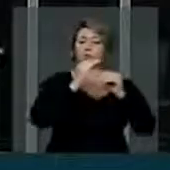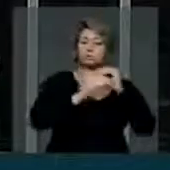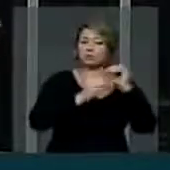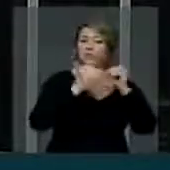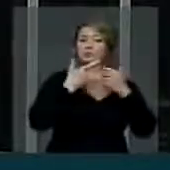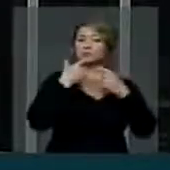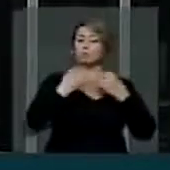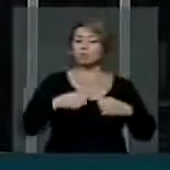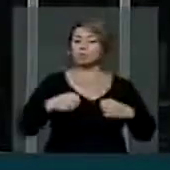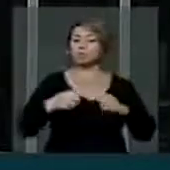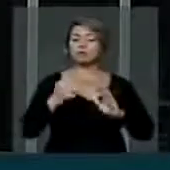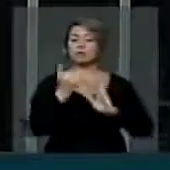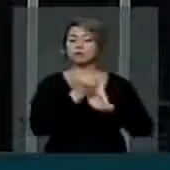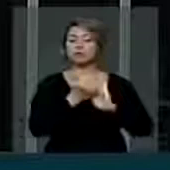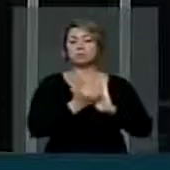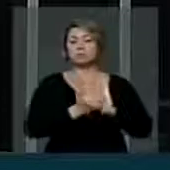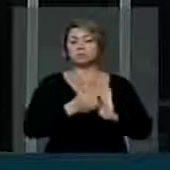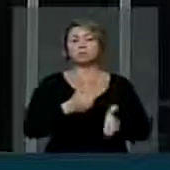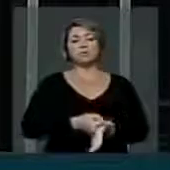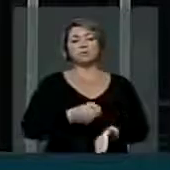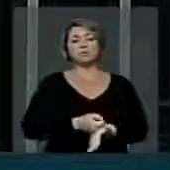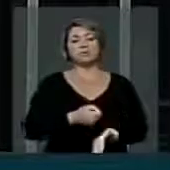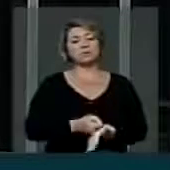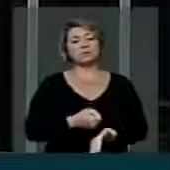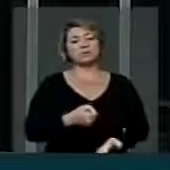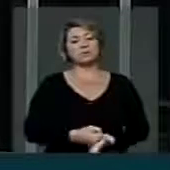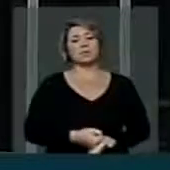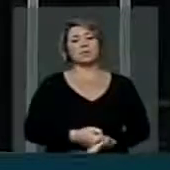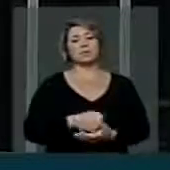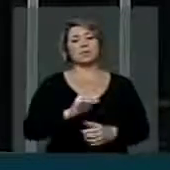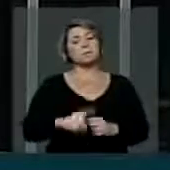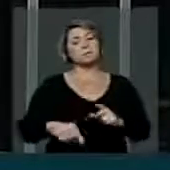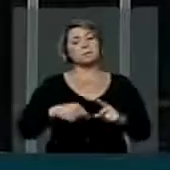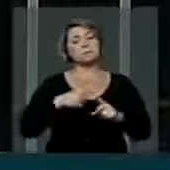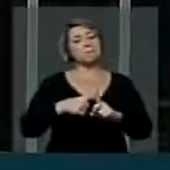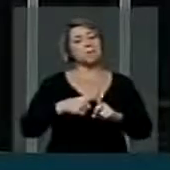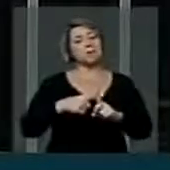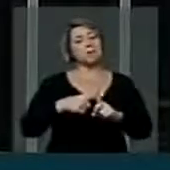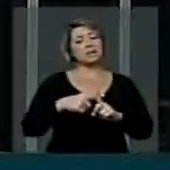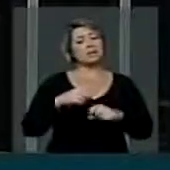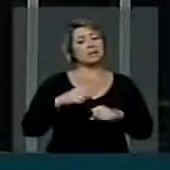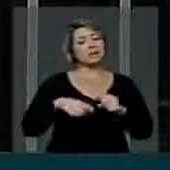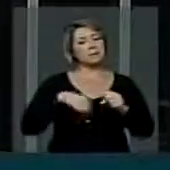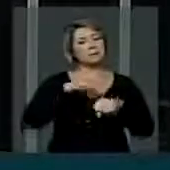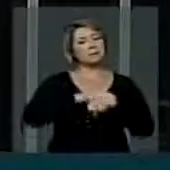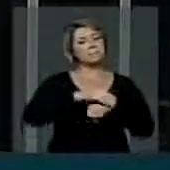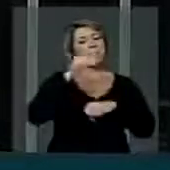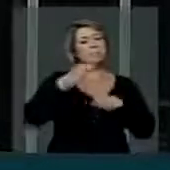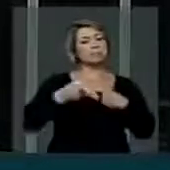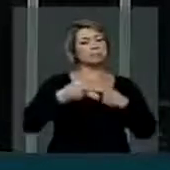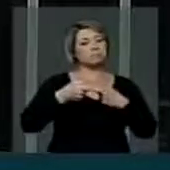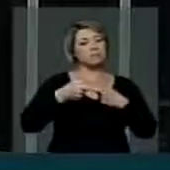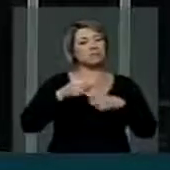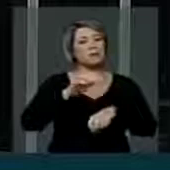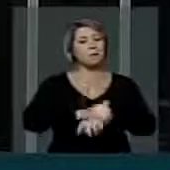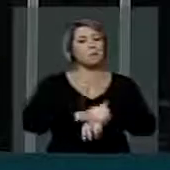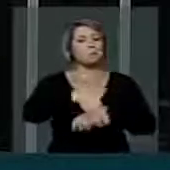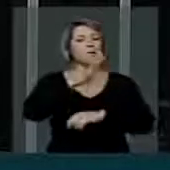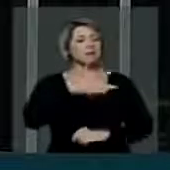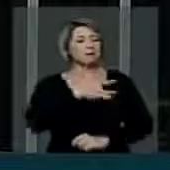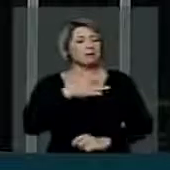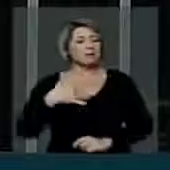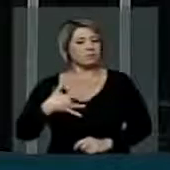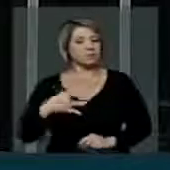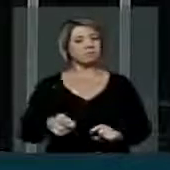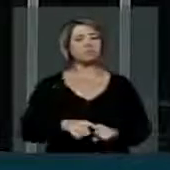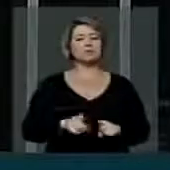entendemos que o programa deve ser não só chamado de Mais Médico, mas Mais Saúde, porque entendemos que o Mais Médico é um avanço, mas